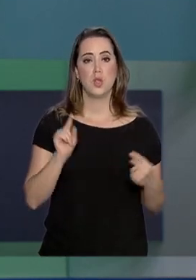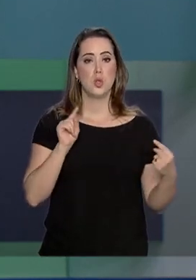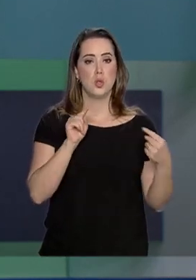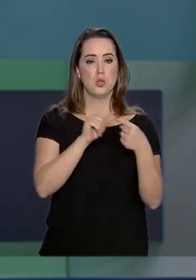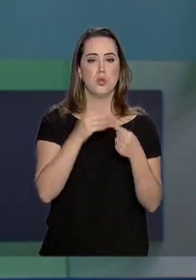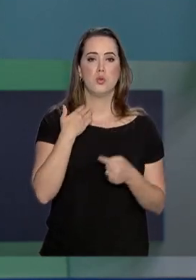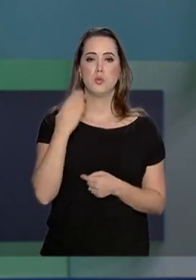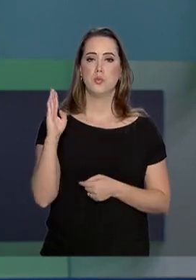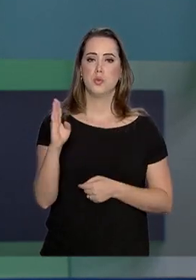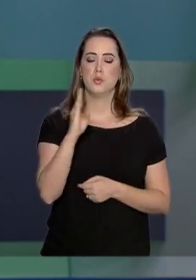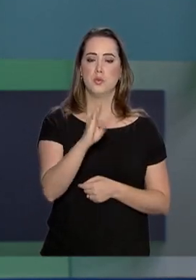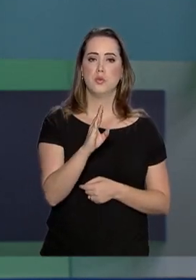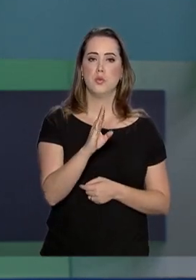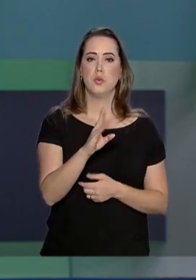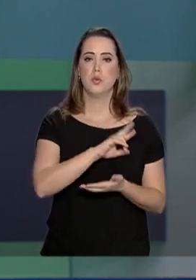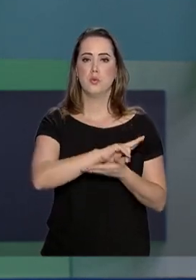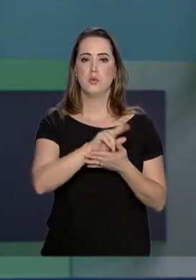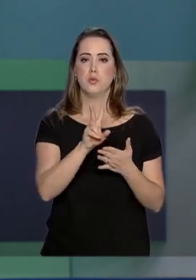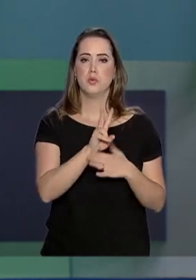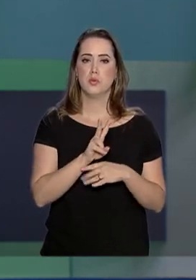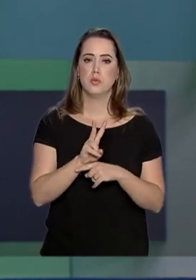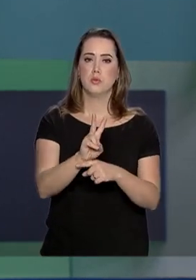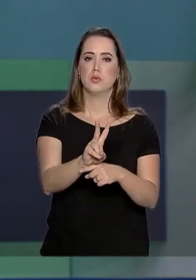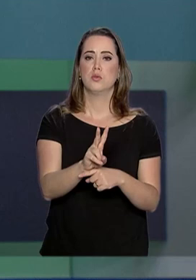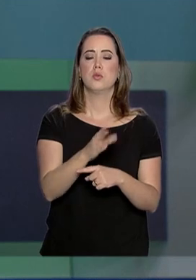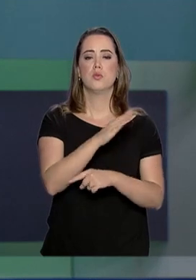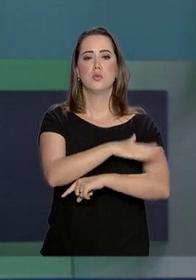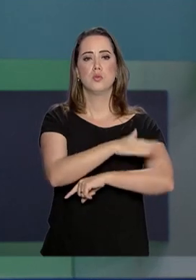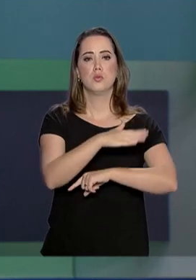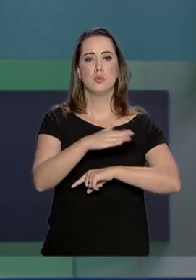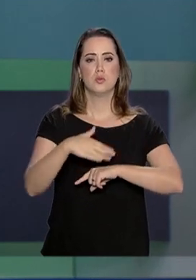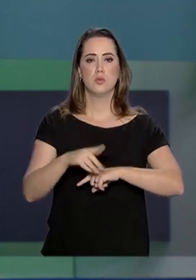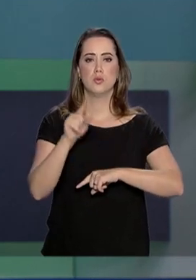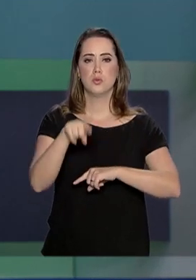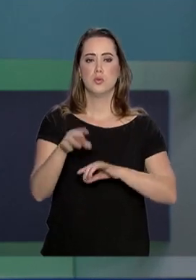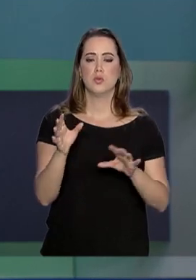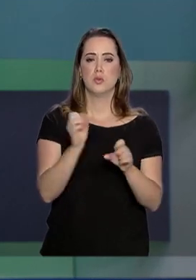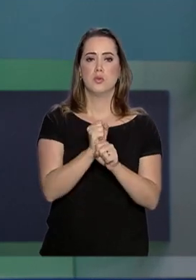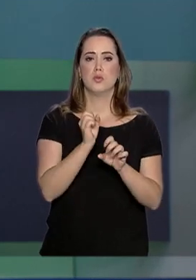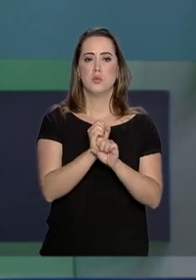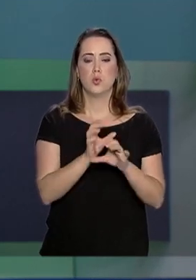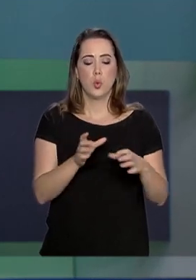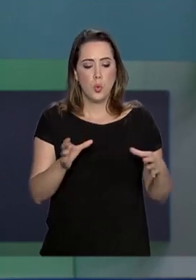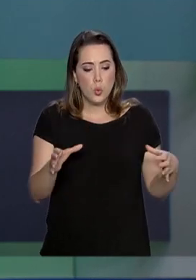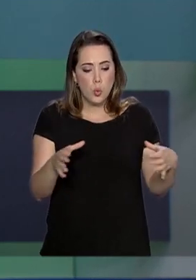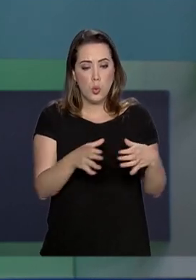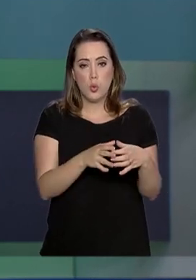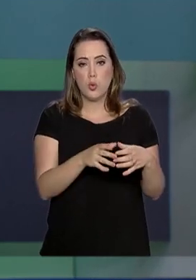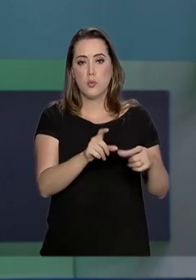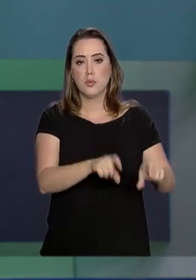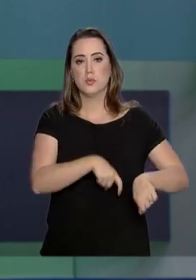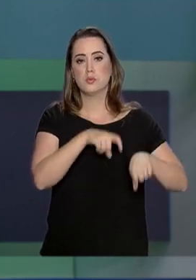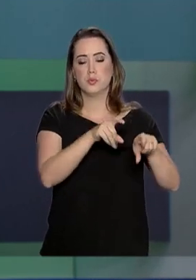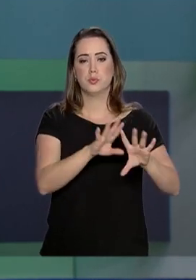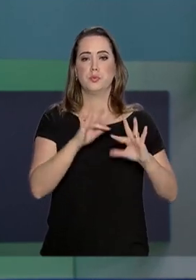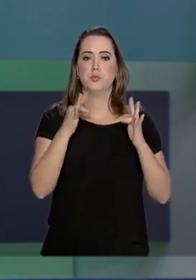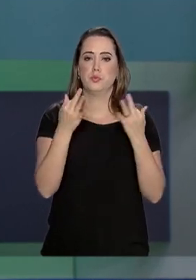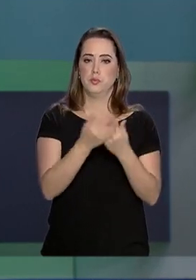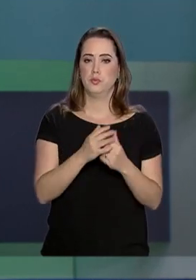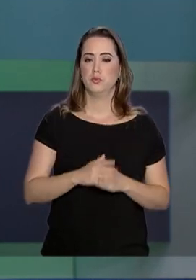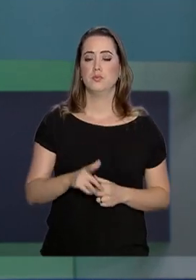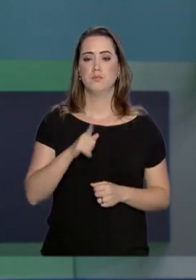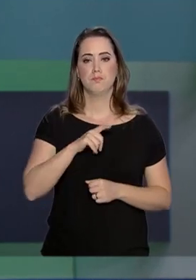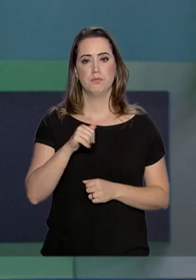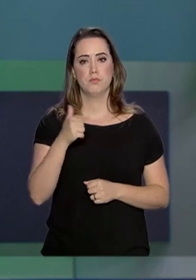De acordo com o Banco do Brasil, a carteira de crédito rural em Brumadinho é formada, na maioria, por agricultores